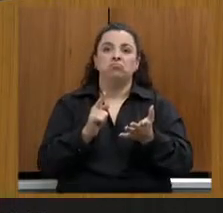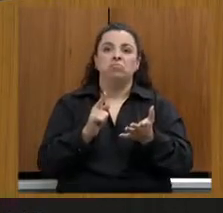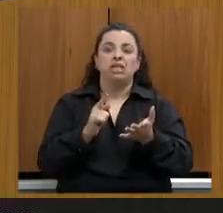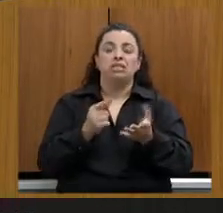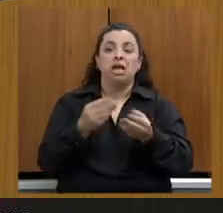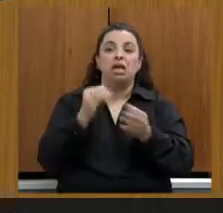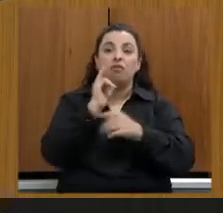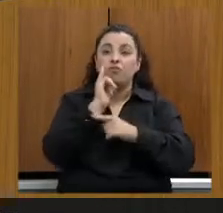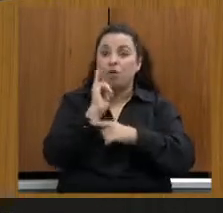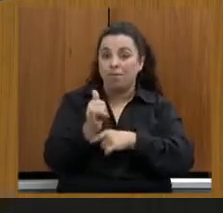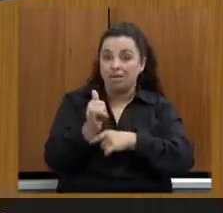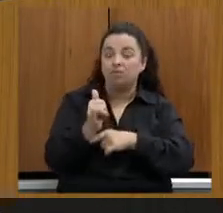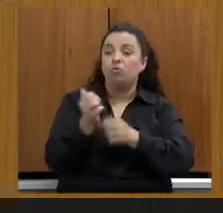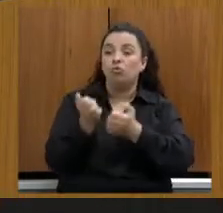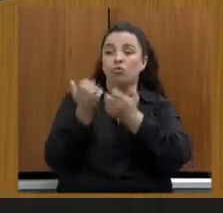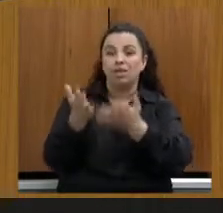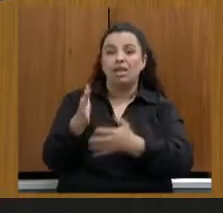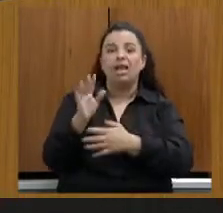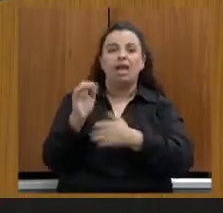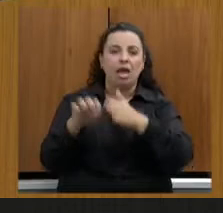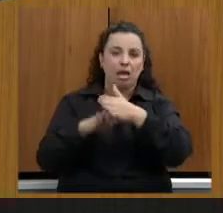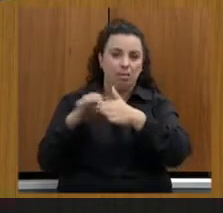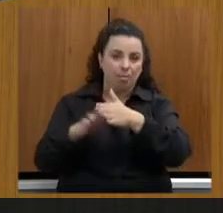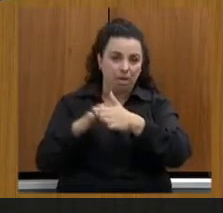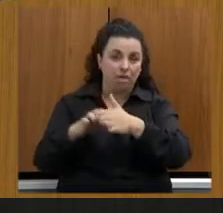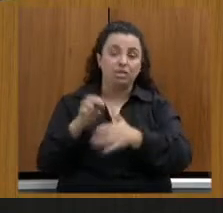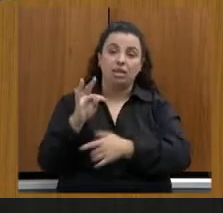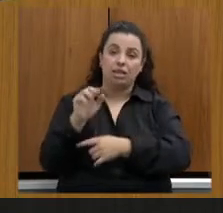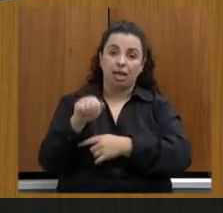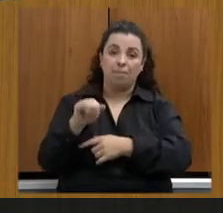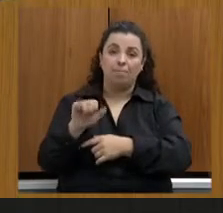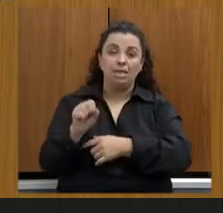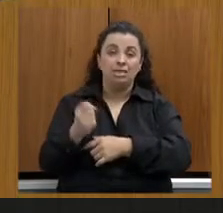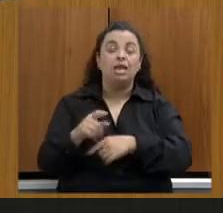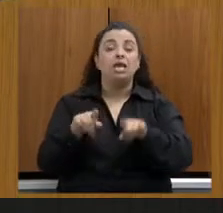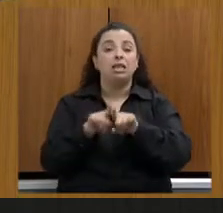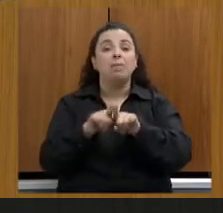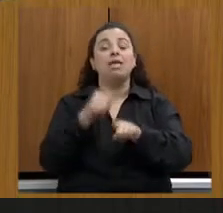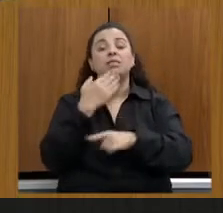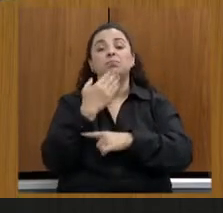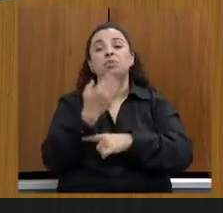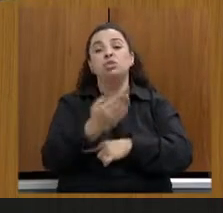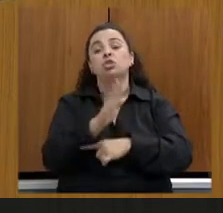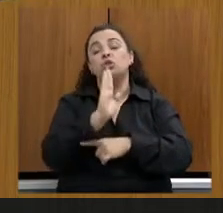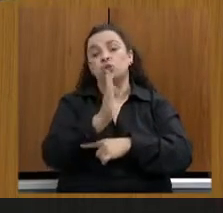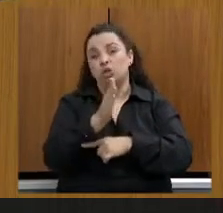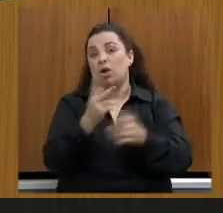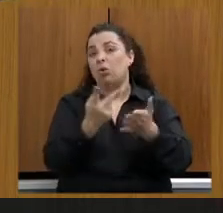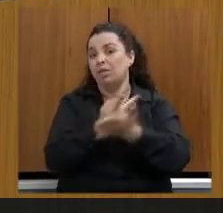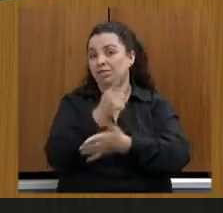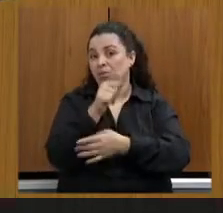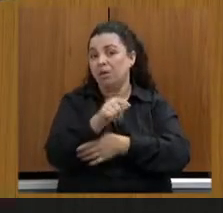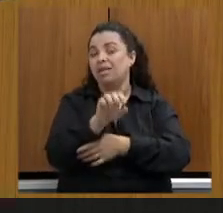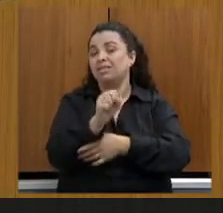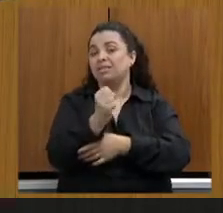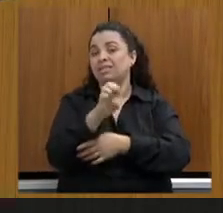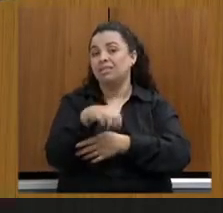para a Tamisa e esse pedido que será feito à CEMAD, para que nós possamos